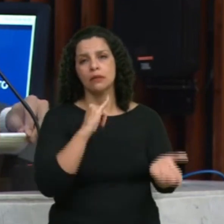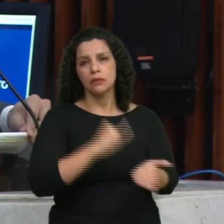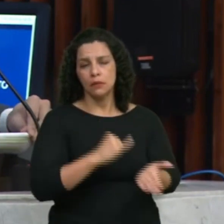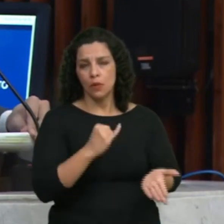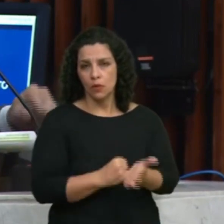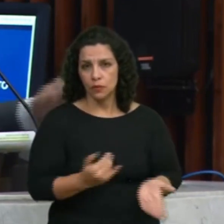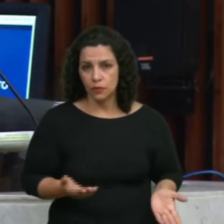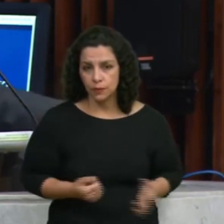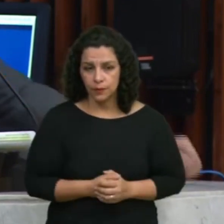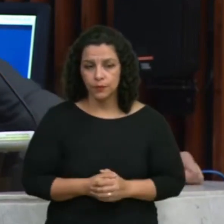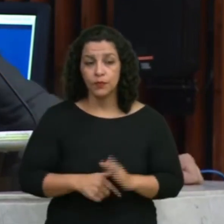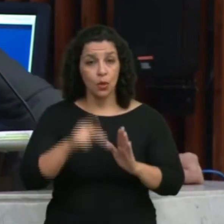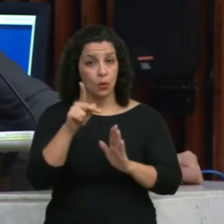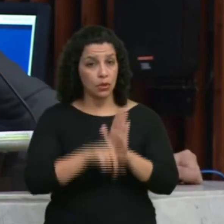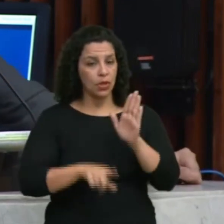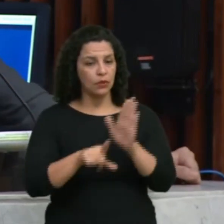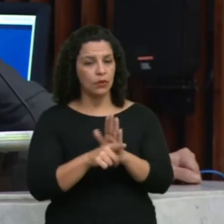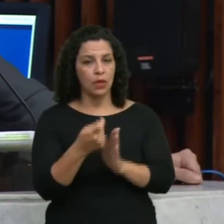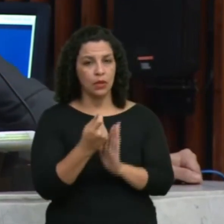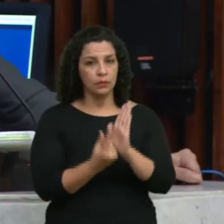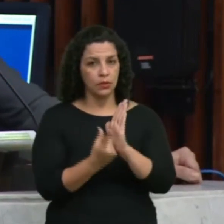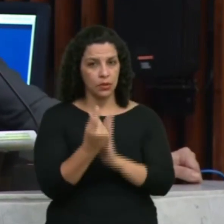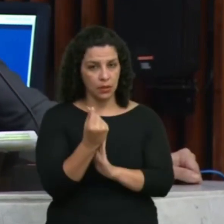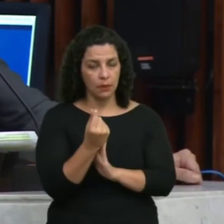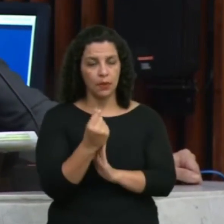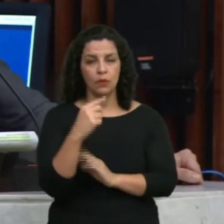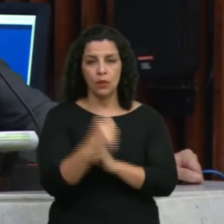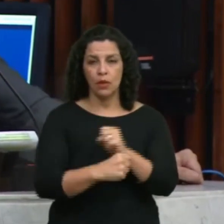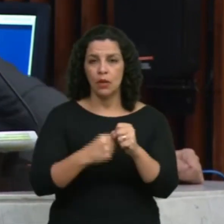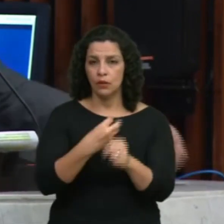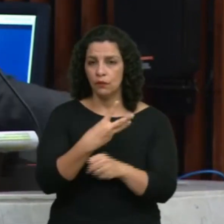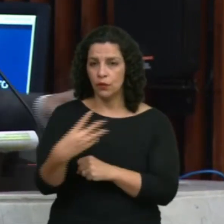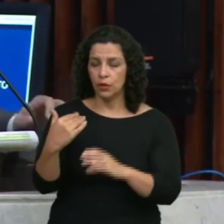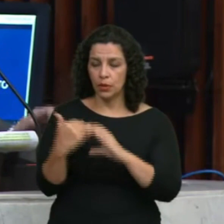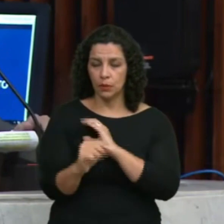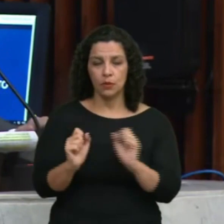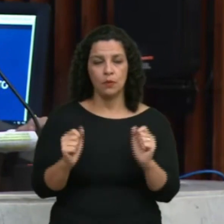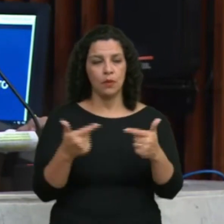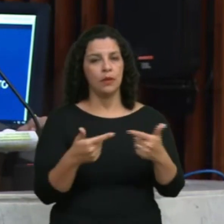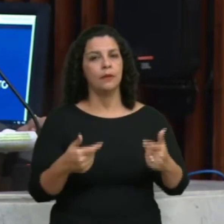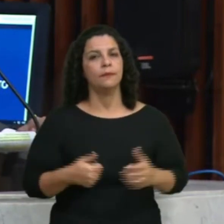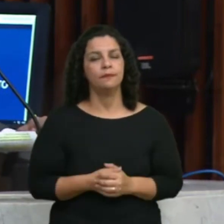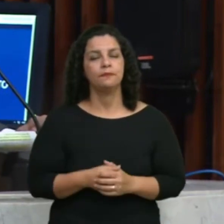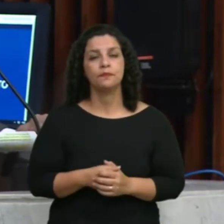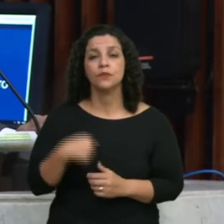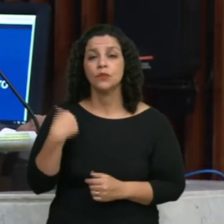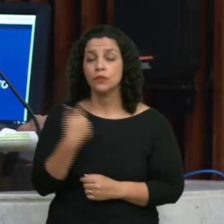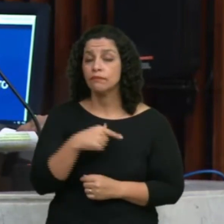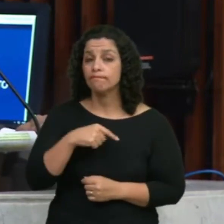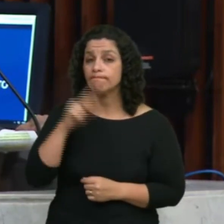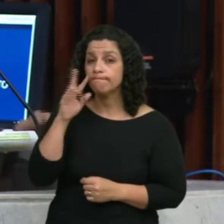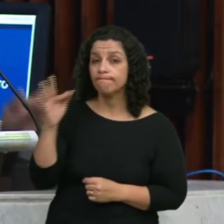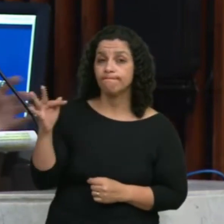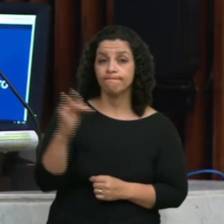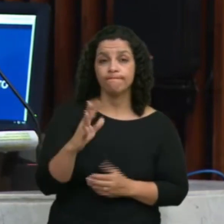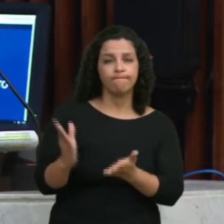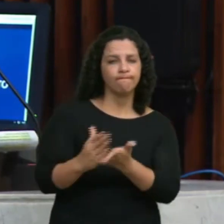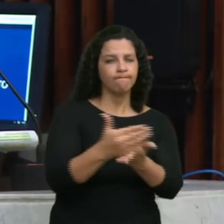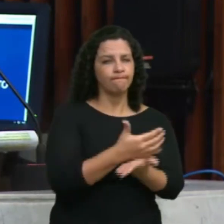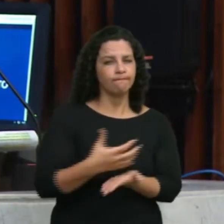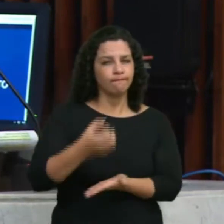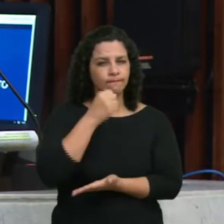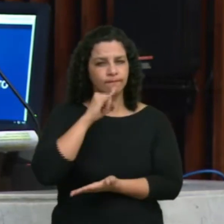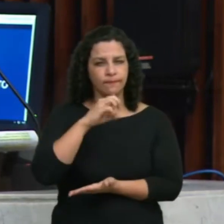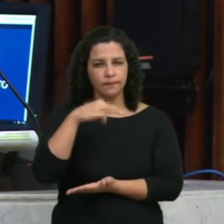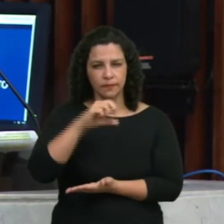No projeto de lei orçamentária de 2024, encaminhado a essa casa, nós temos previsto uma arrecadação de ICMS